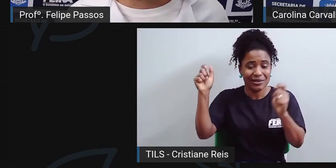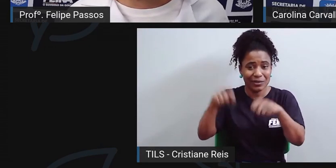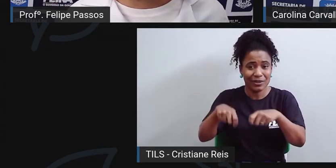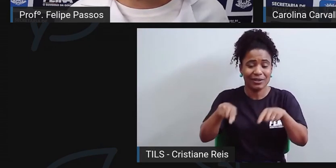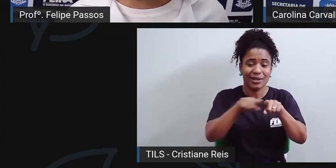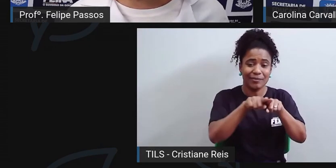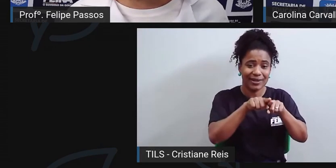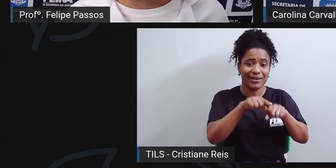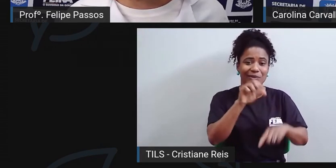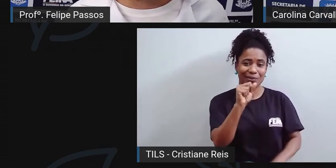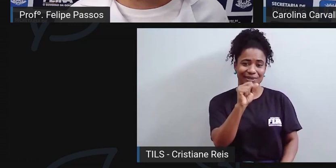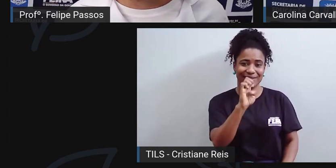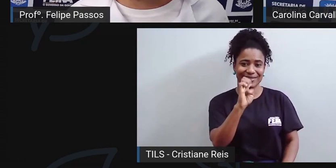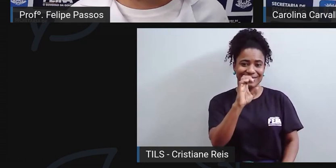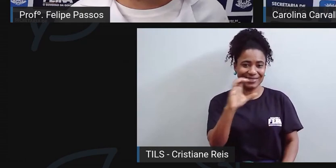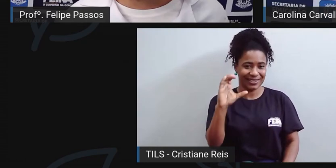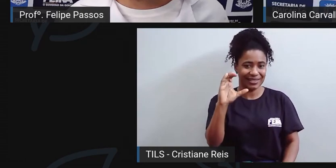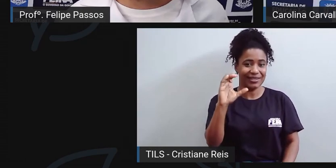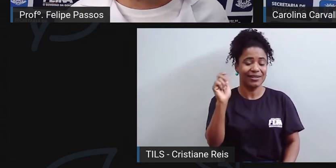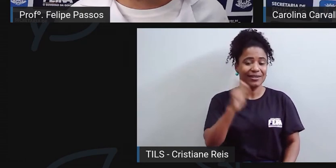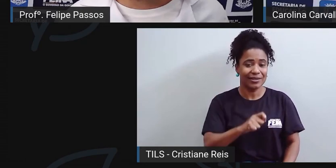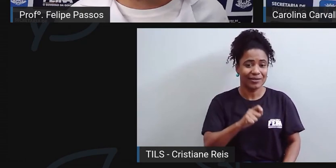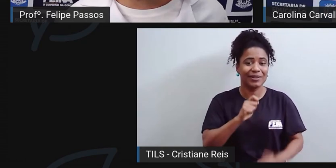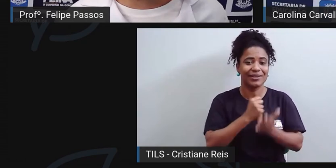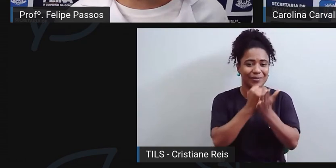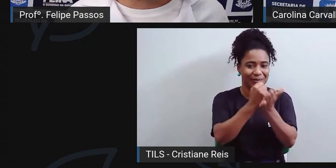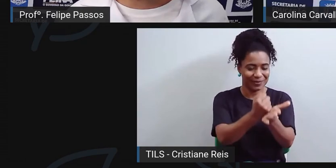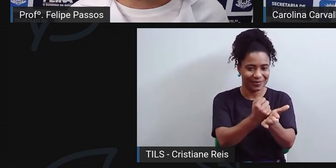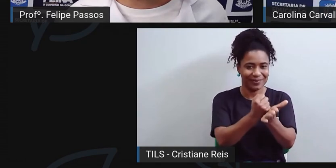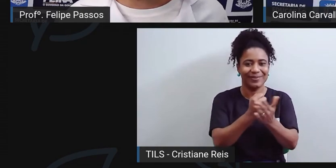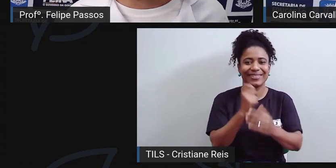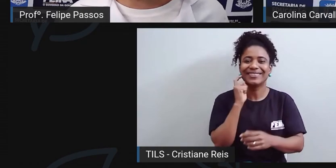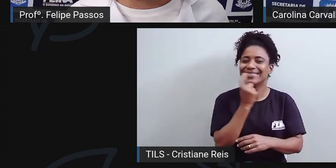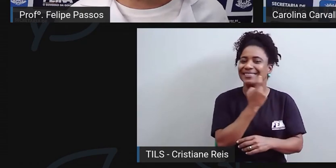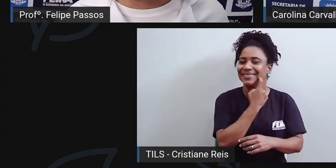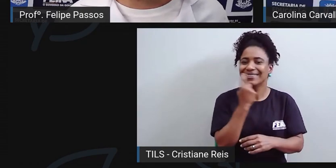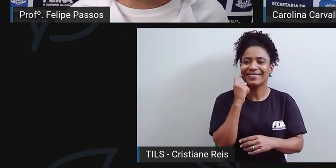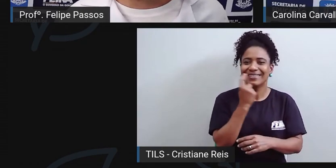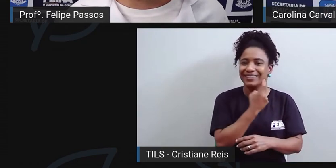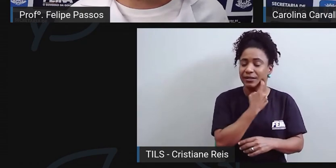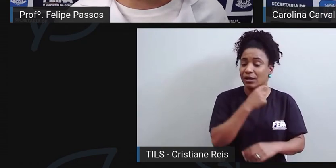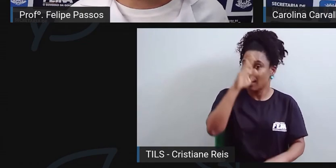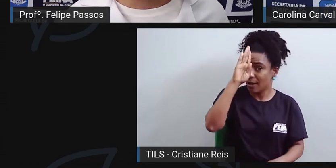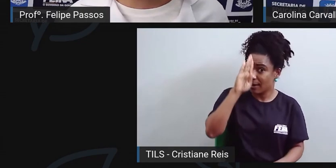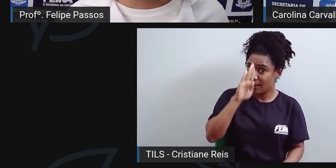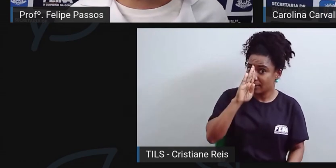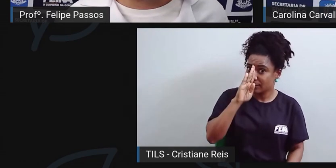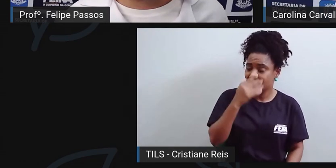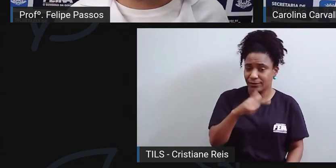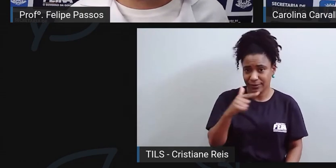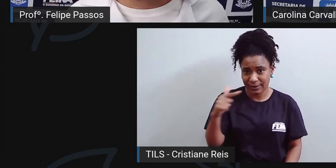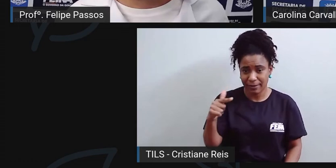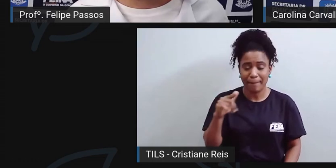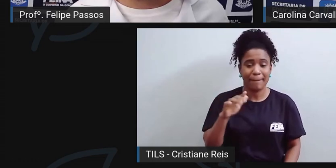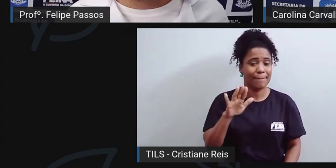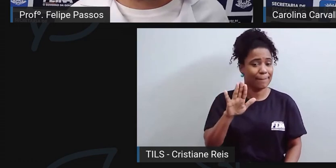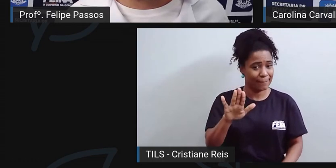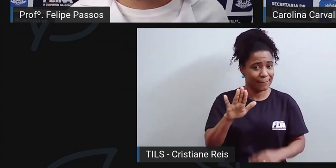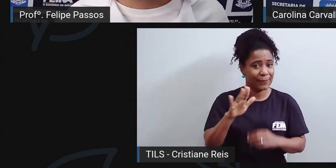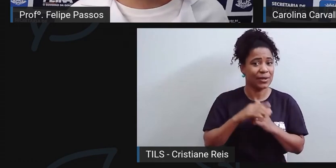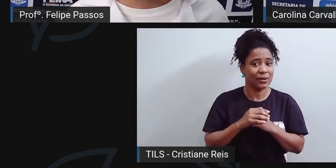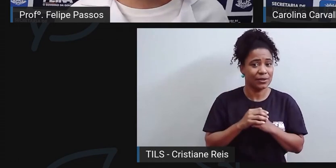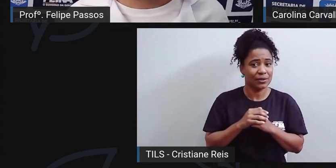também oferece serviço odontológico, apesar de não ser gratuito, mas também